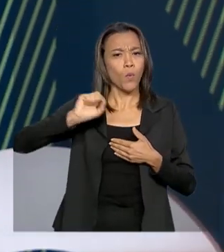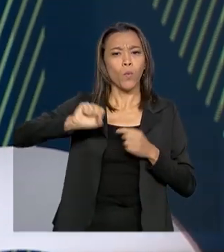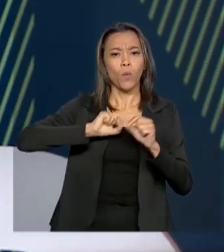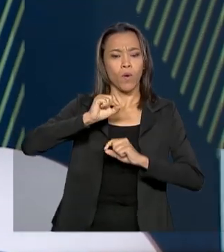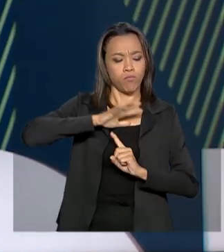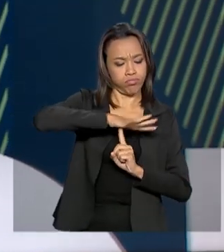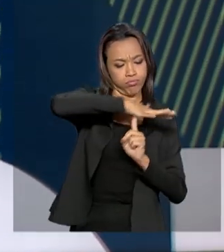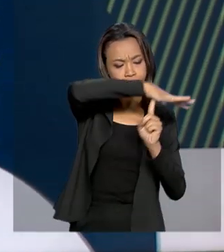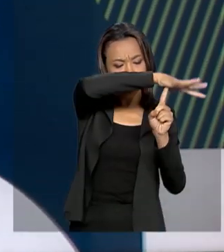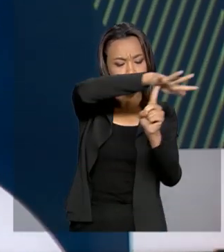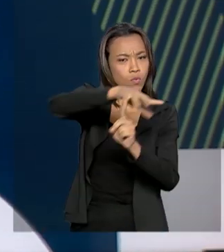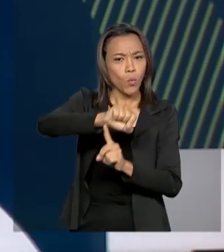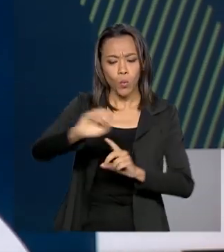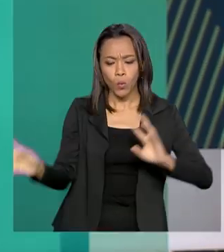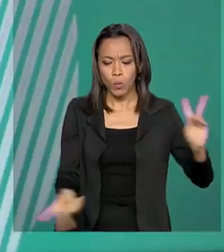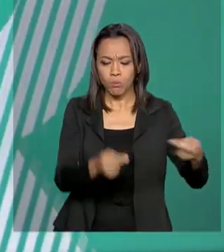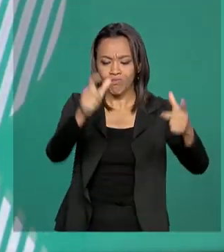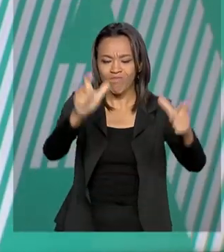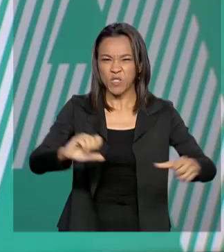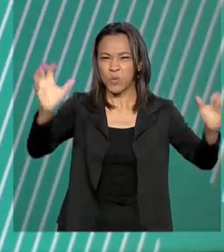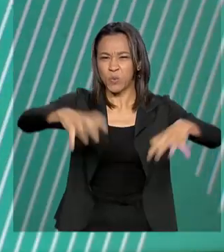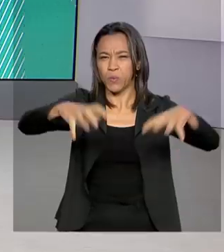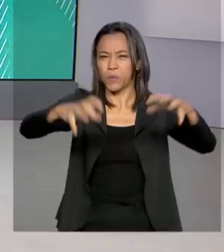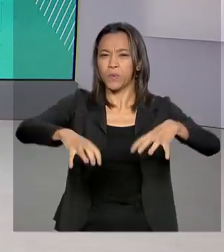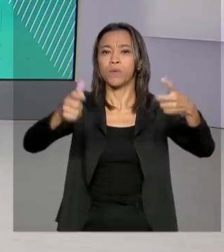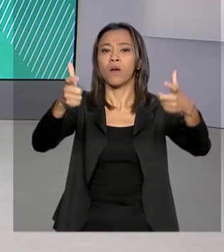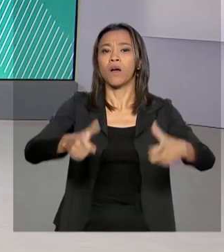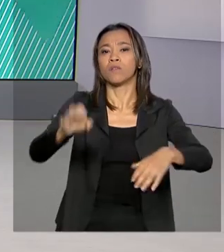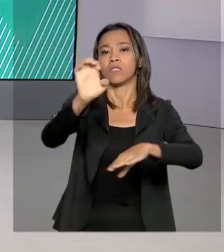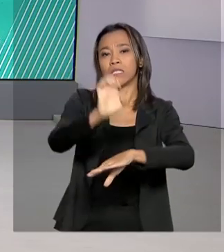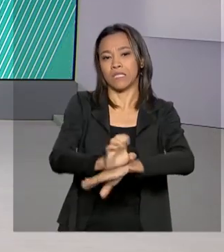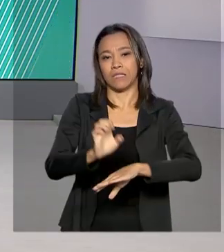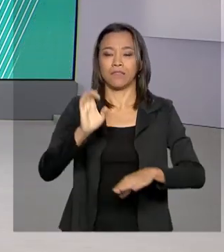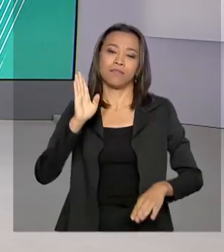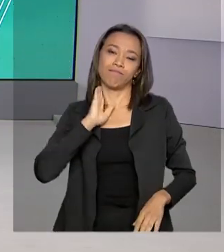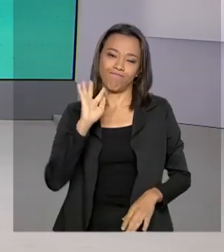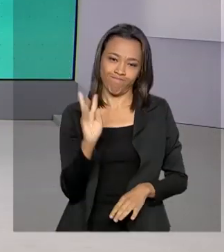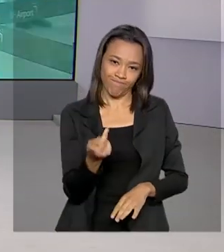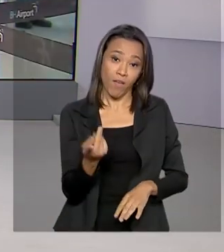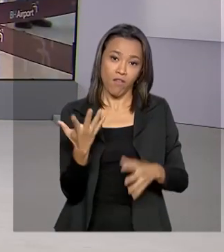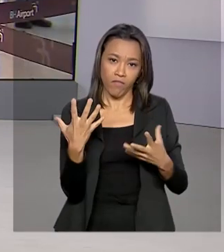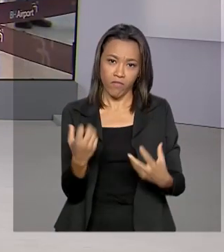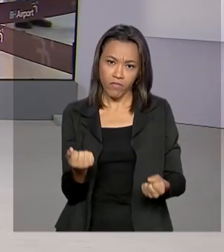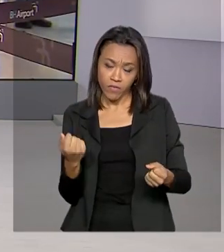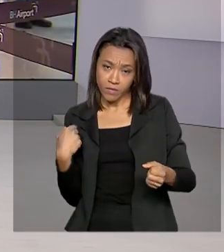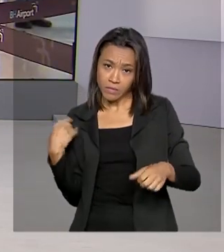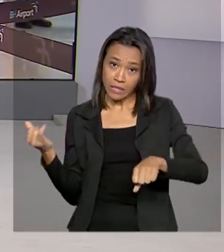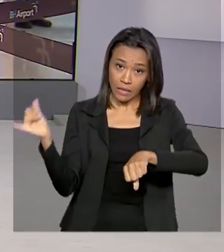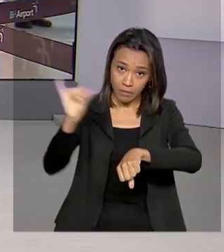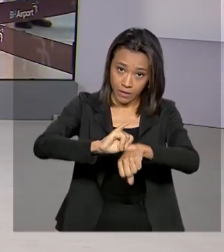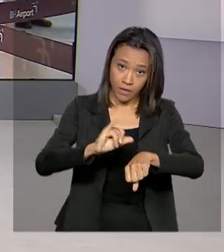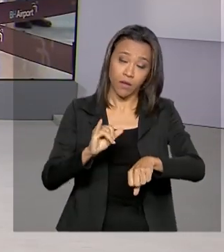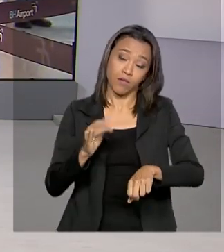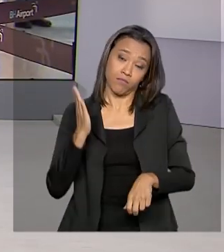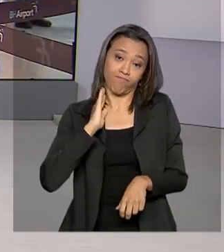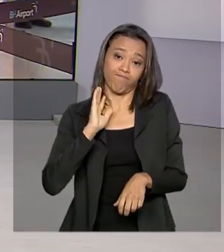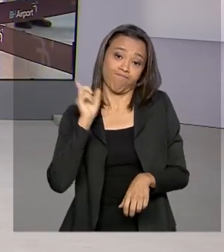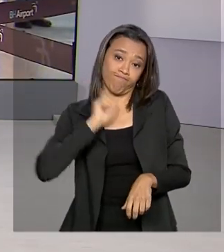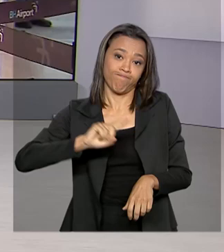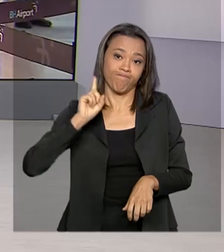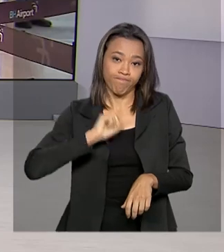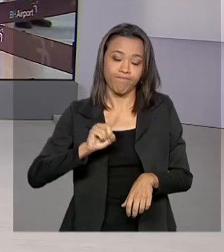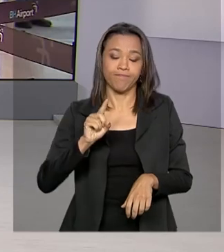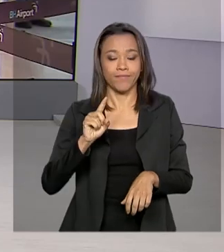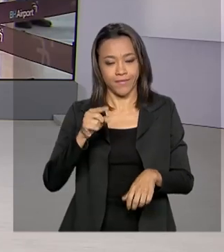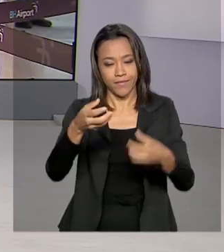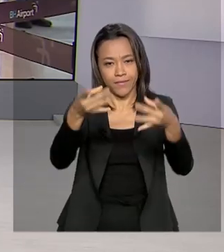atingidas pelas fortes chuvas em Minas Gerais. Nós vamos então até Belo Horizonte. A repórter Luana Karen traz os detalhes ao